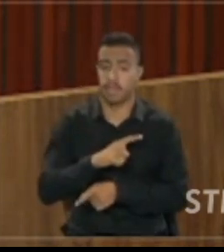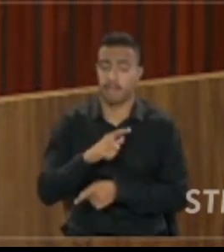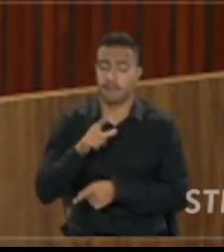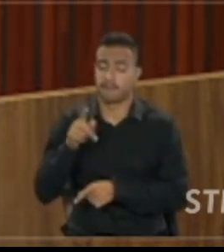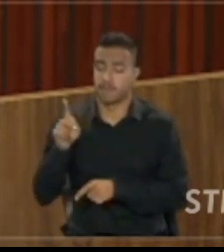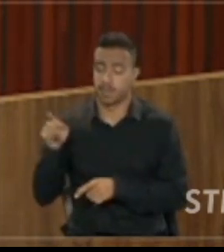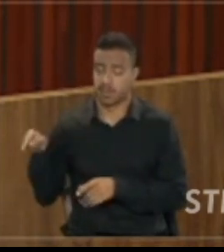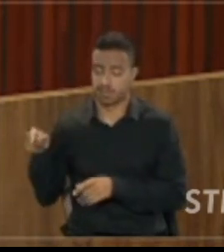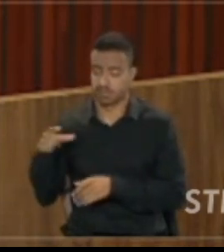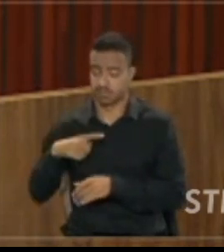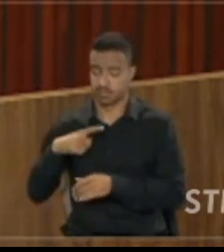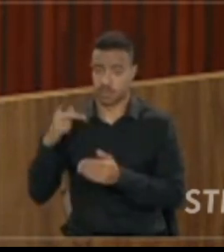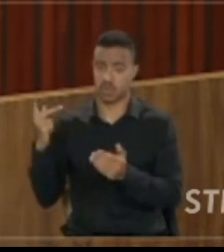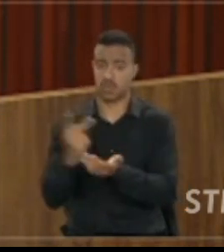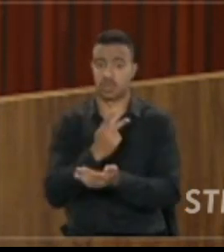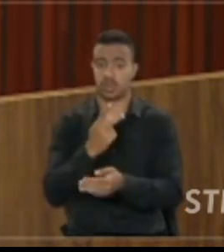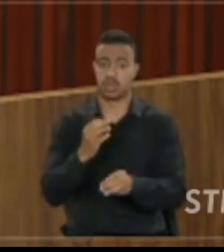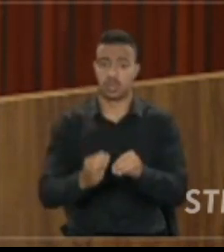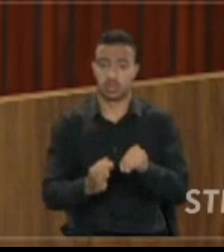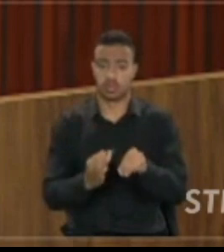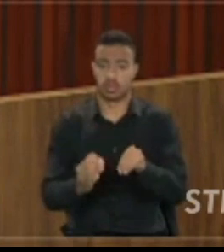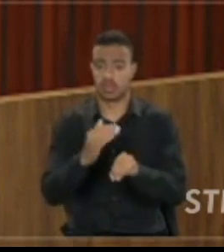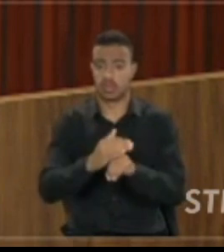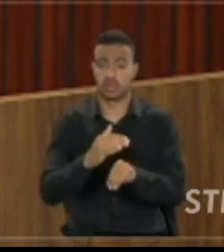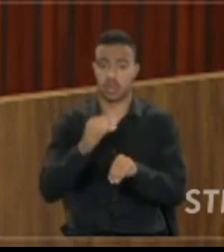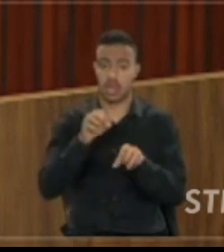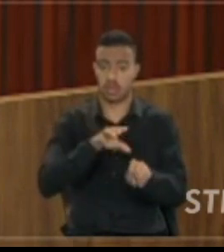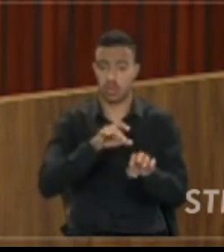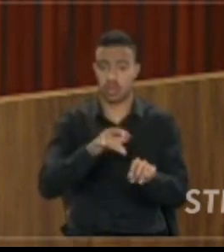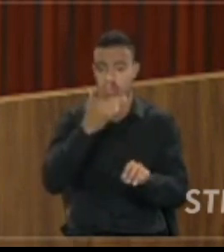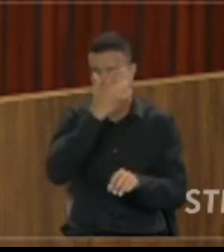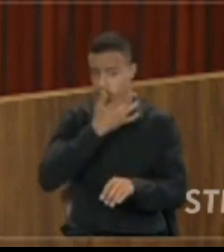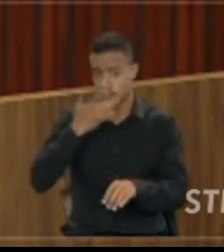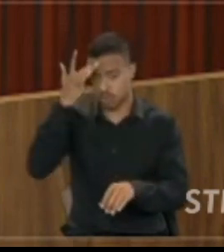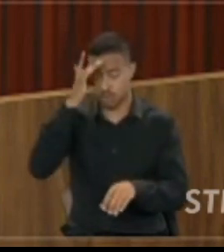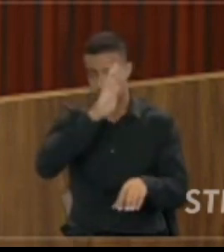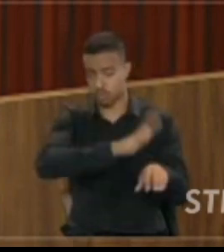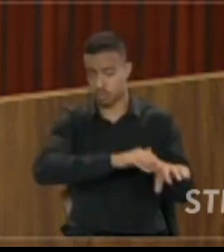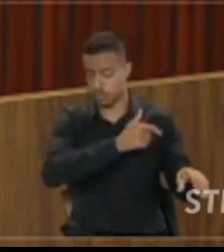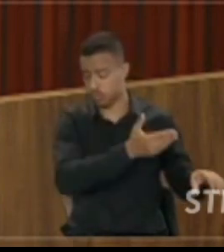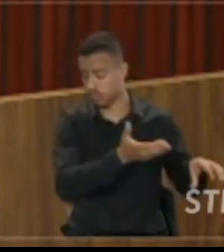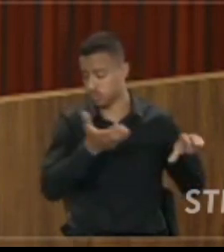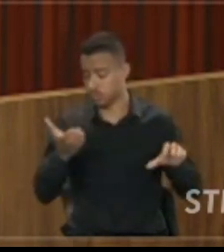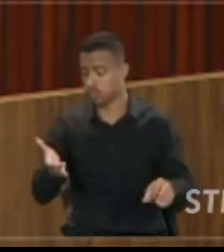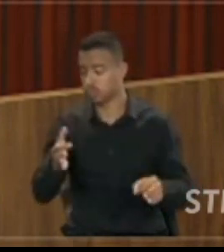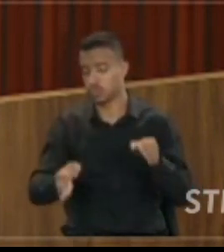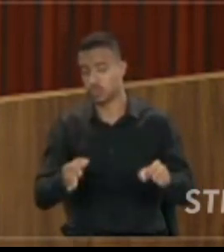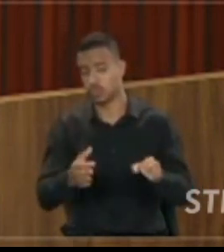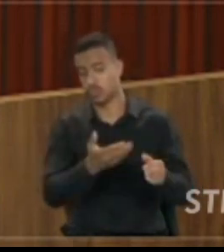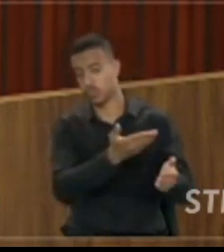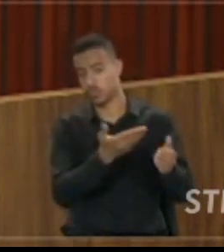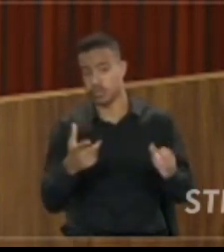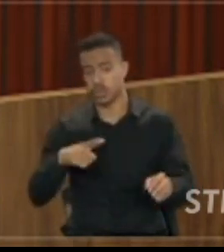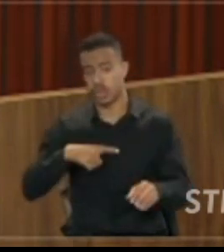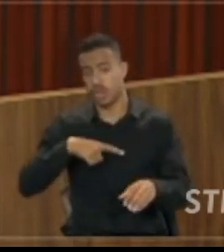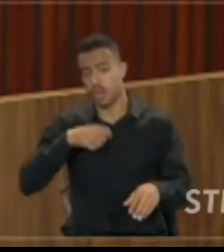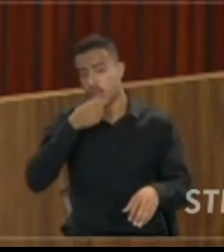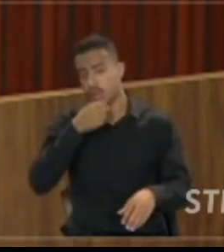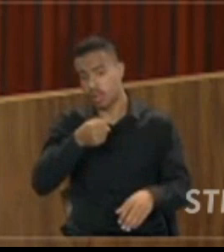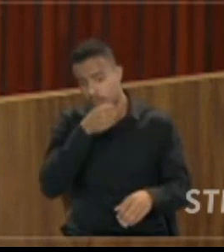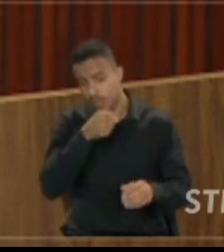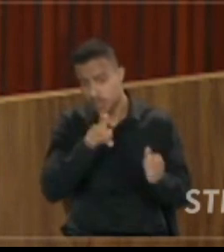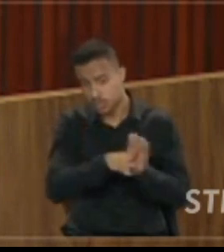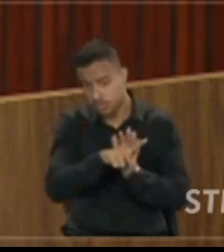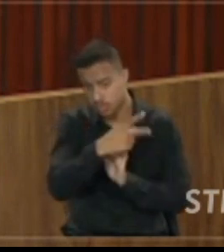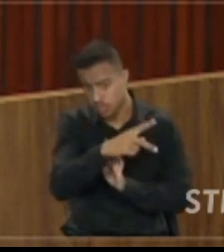isso aconteceu, o ministro da Educação, Fernando Haddad, foi chamado ao Congresso, isso aconteceu também. Ele dá uma entrevista, uma entrevista dele,